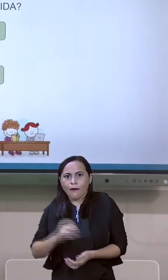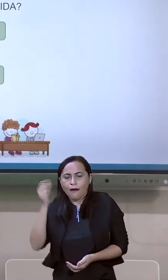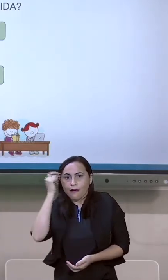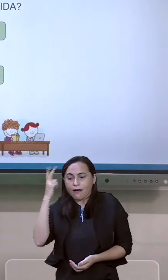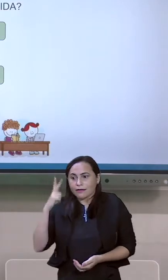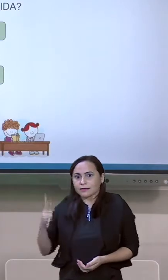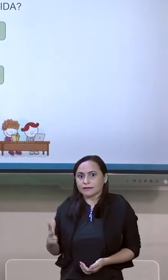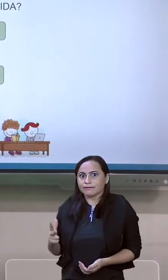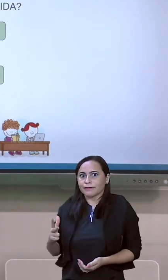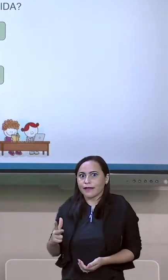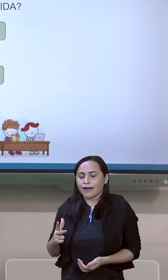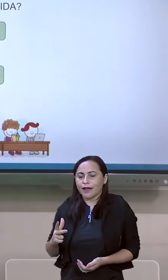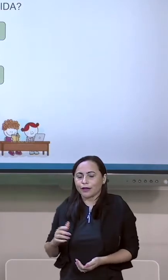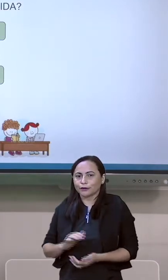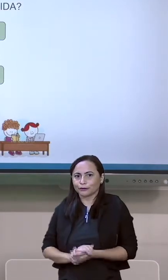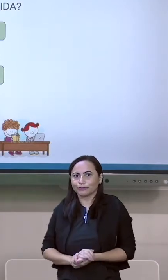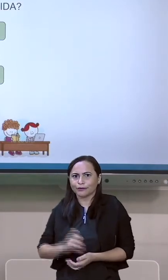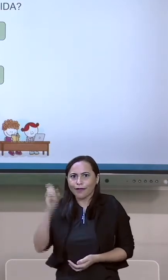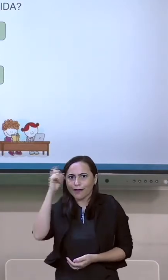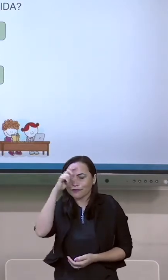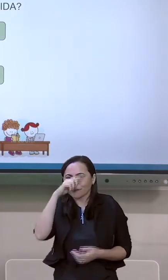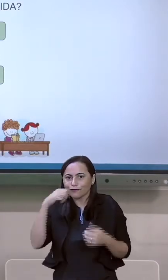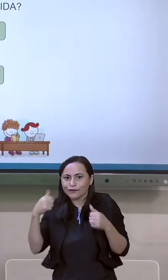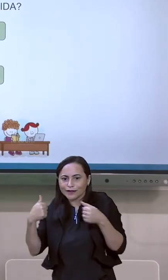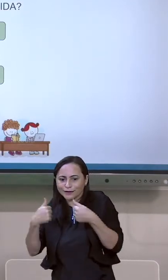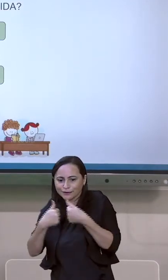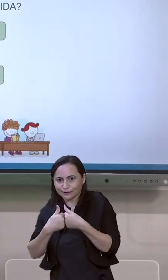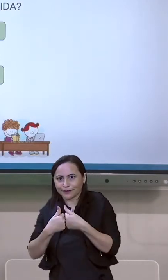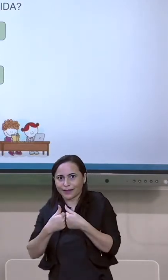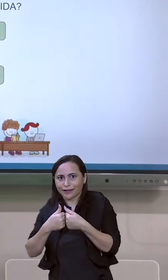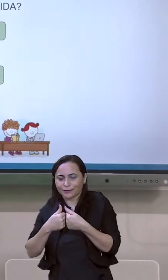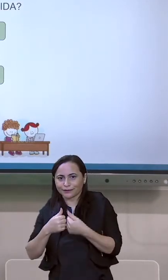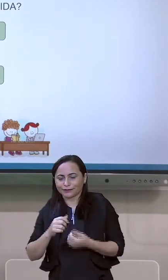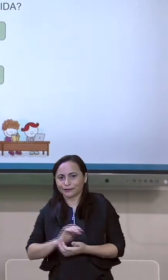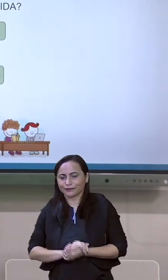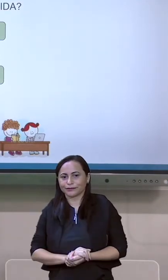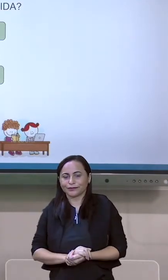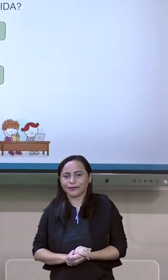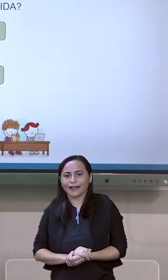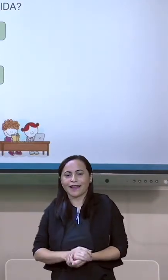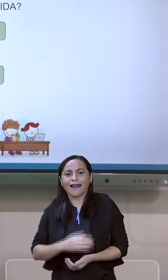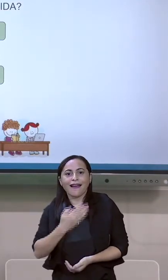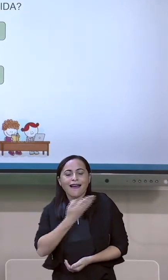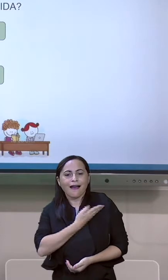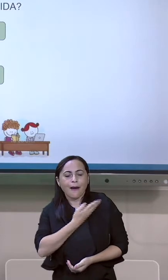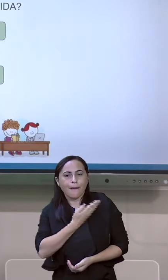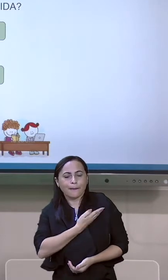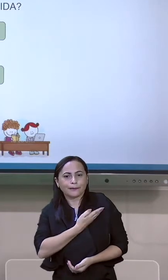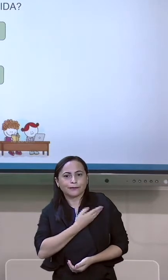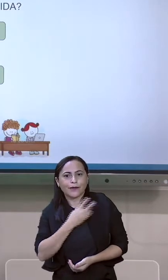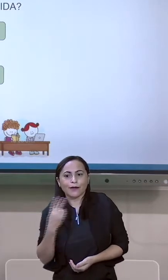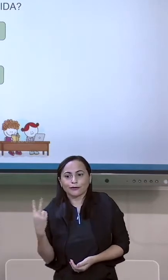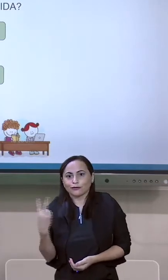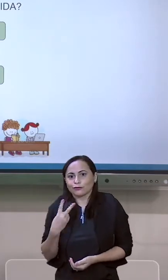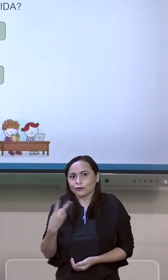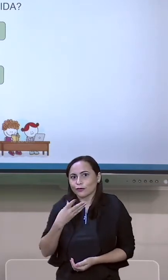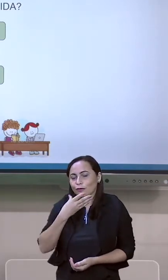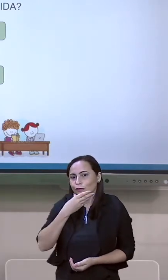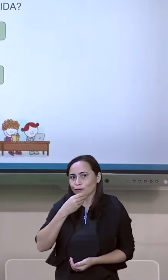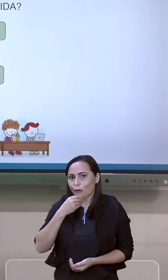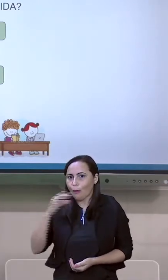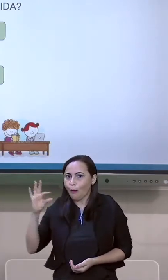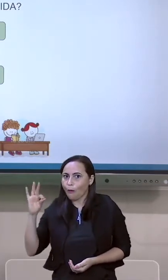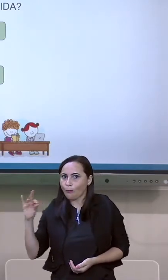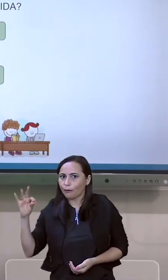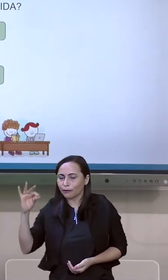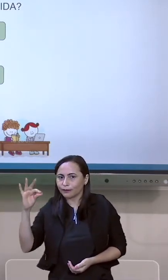Você chega perto dele e ele voa rapidinho. E essa amizade é o que eu achei mais interessante. A confiança que